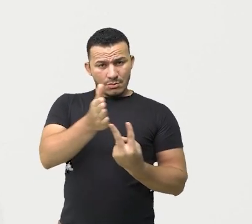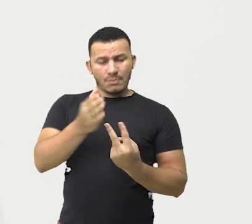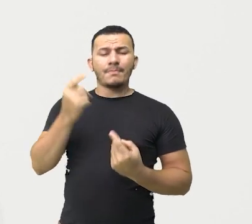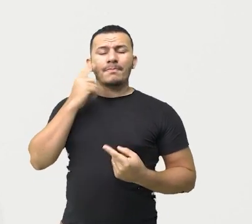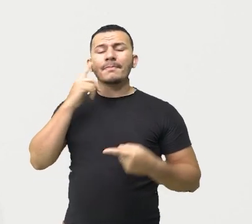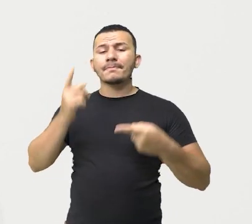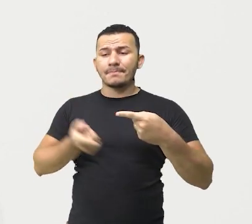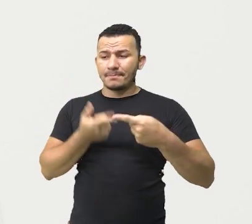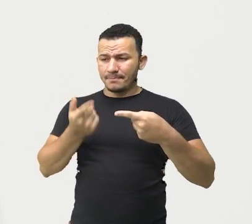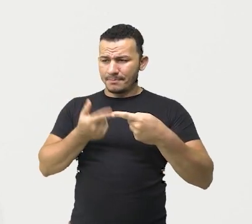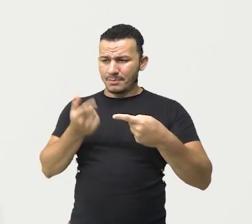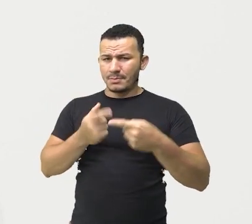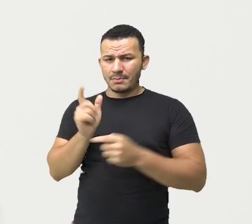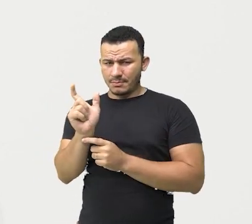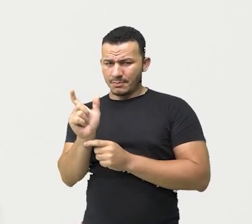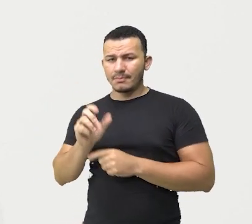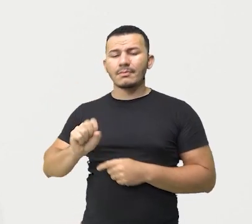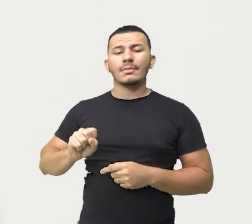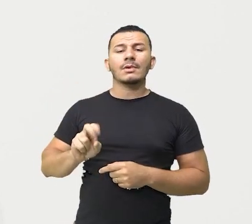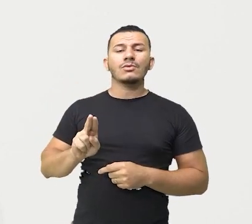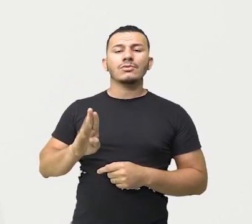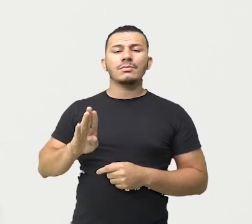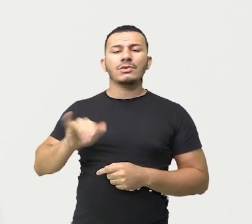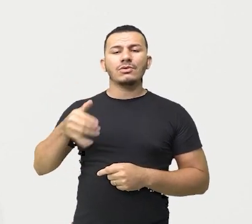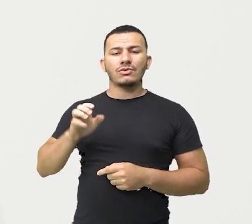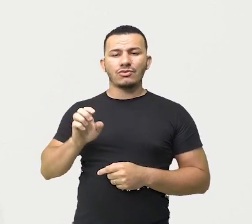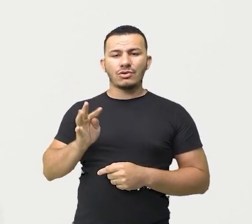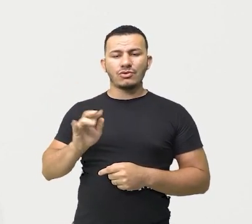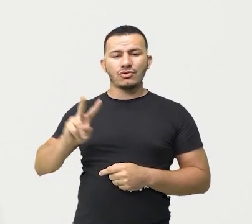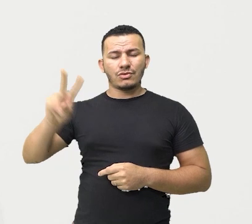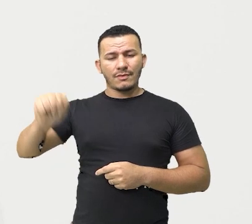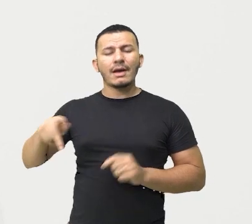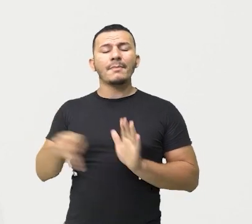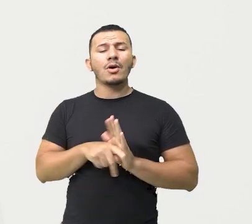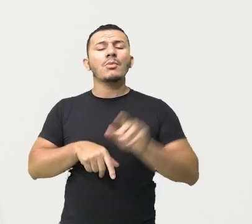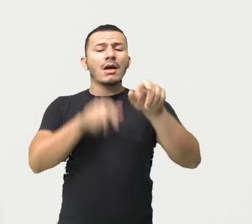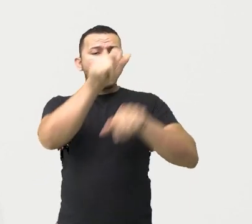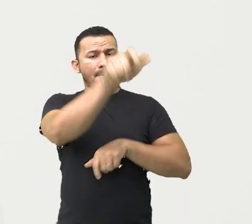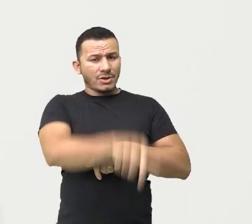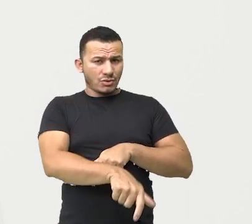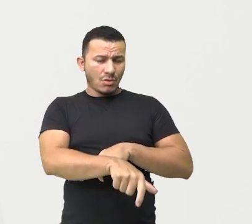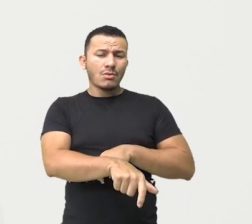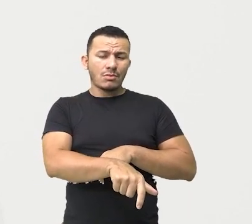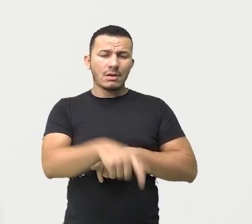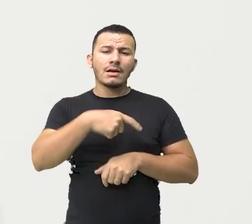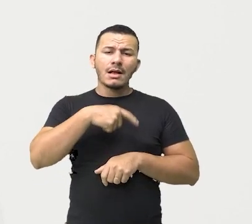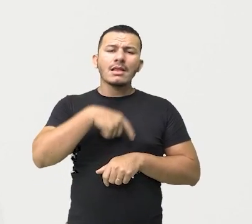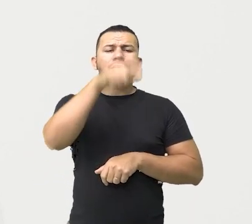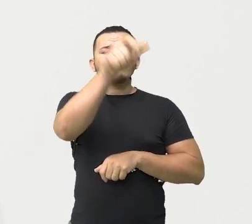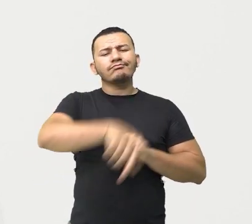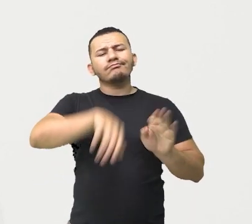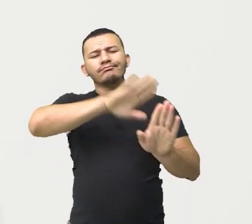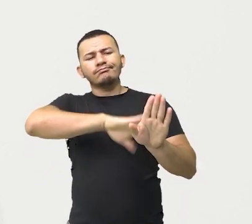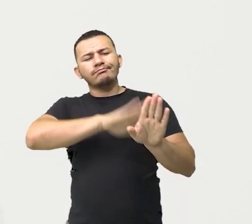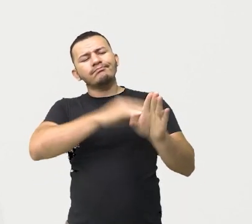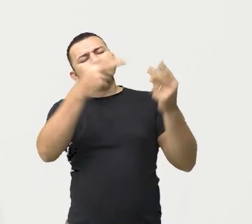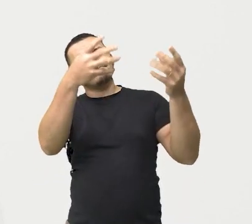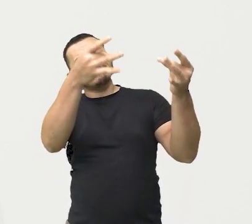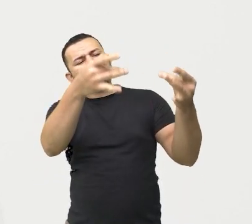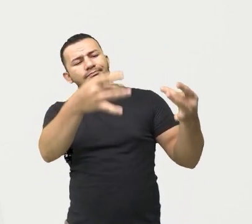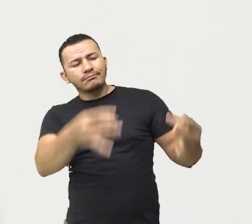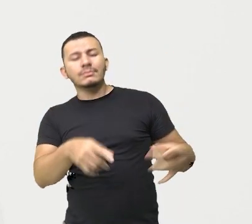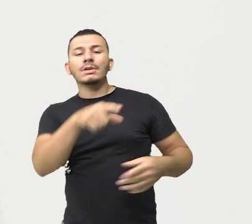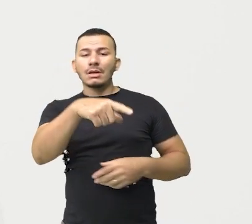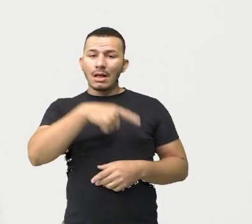subjetivas, essa palavra vai nos remeter ao sujeito, certo? Então, nós vamos ter as impressões do sujeito